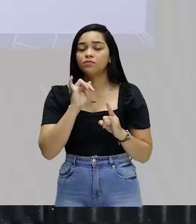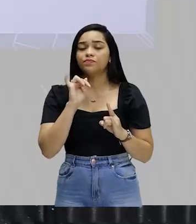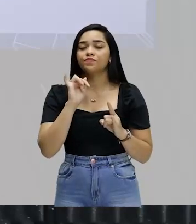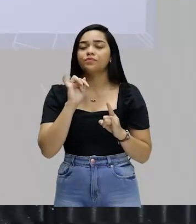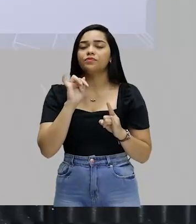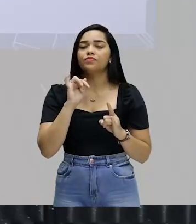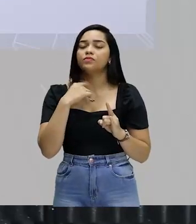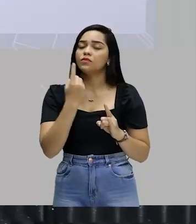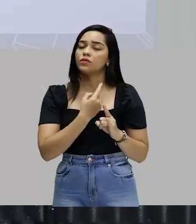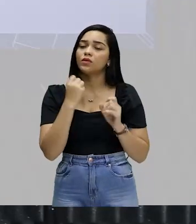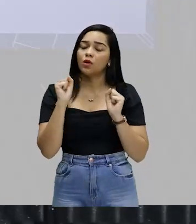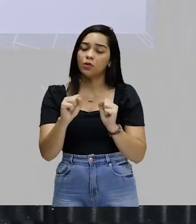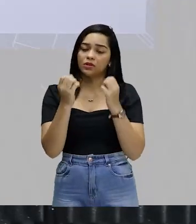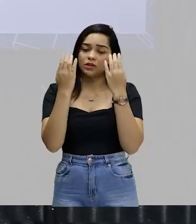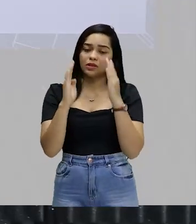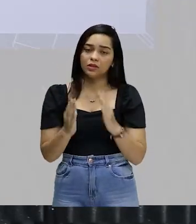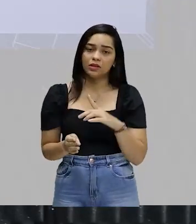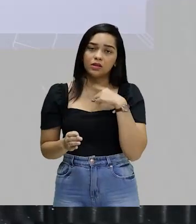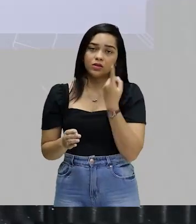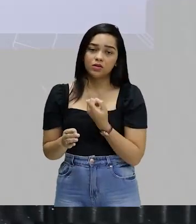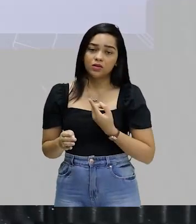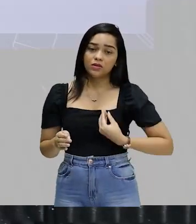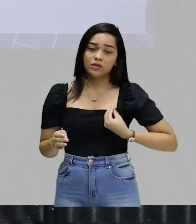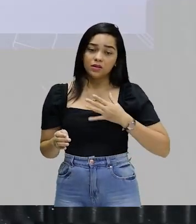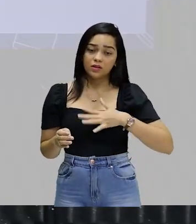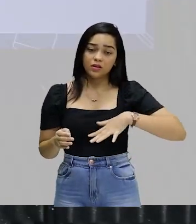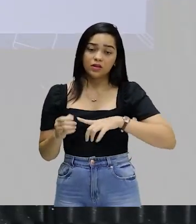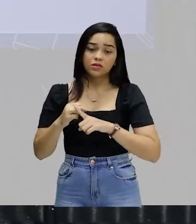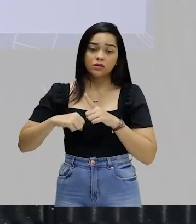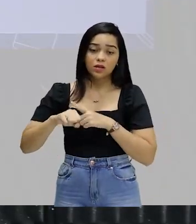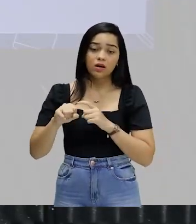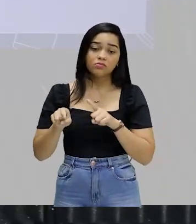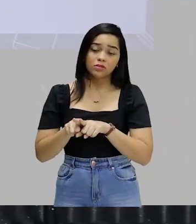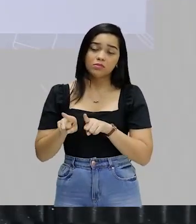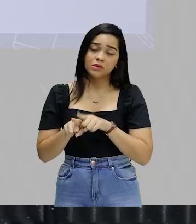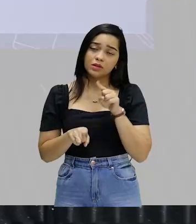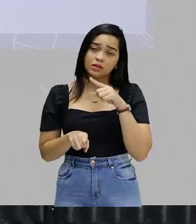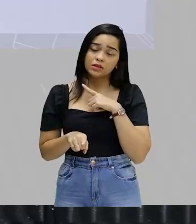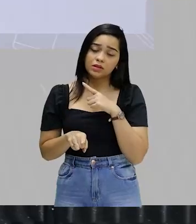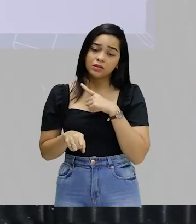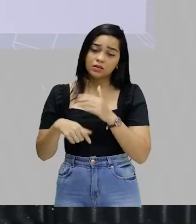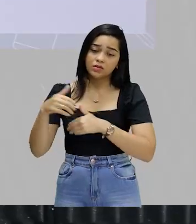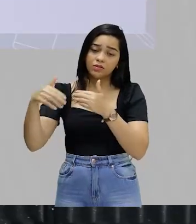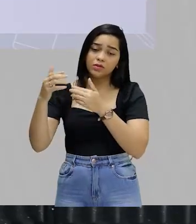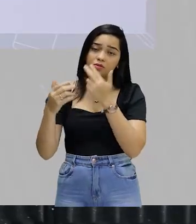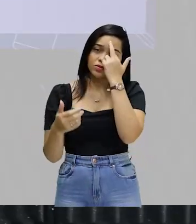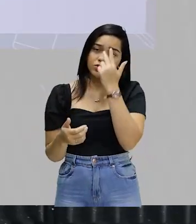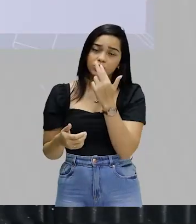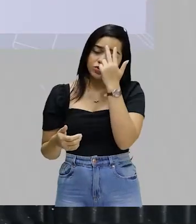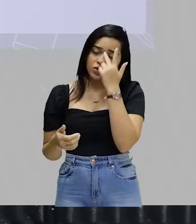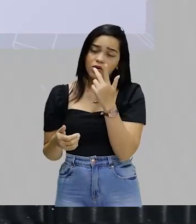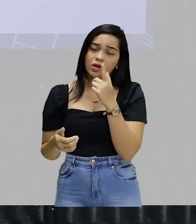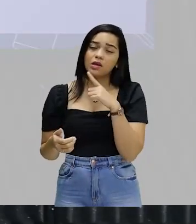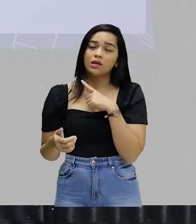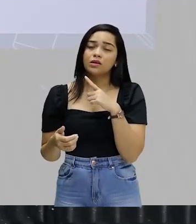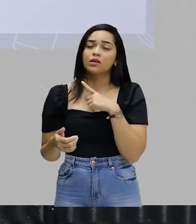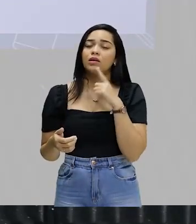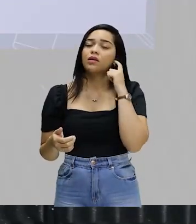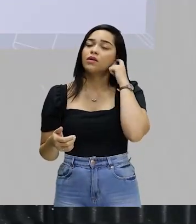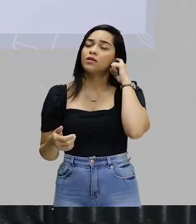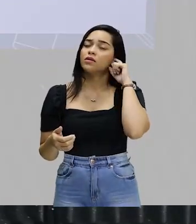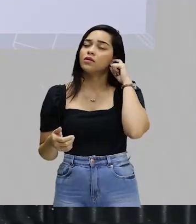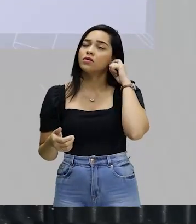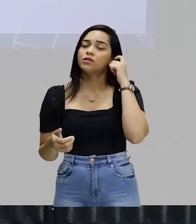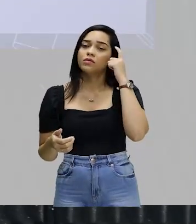que a gente pode analisar na nossa realidade social e que também tem uma construção histórica por trás dessa